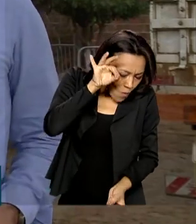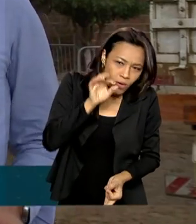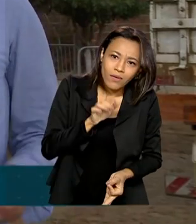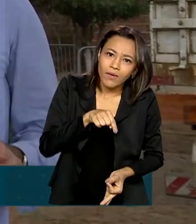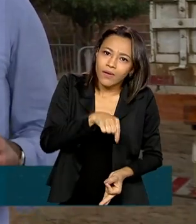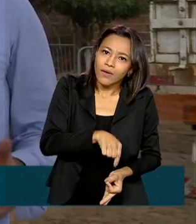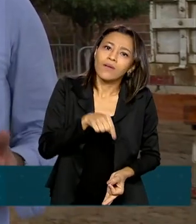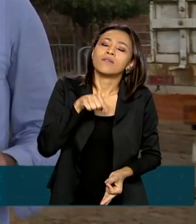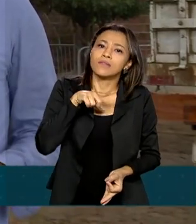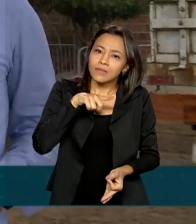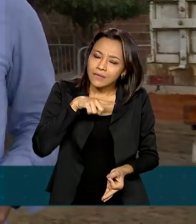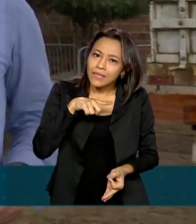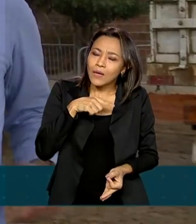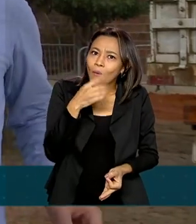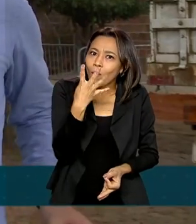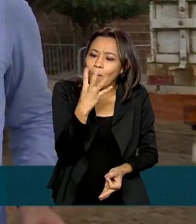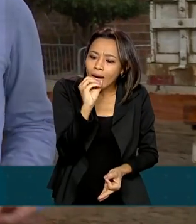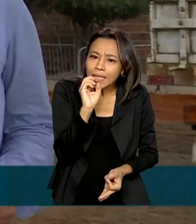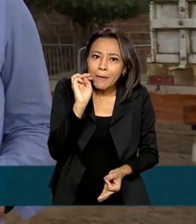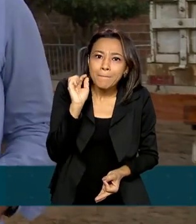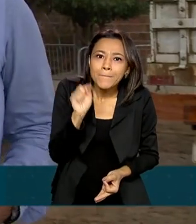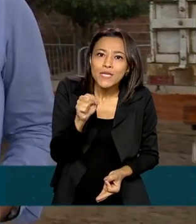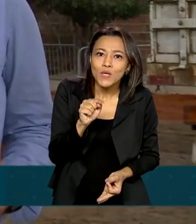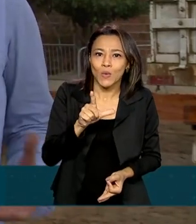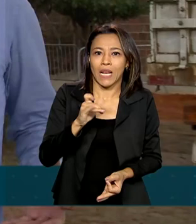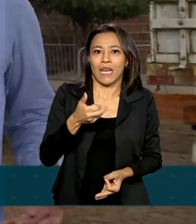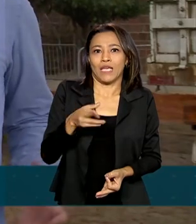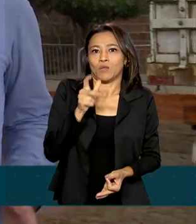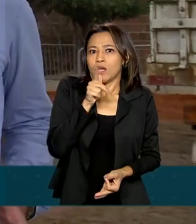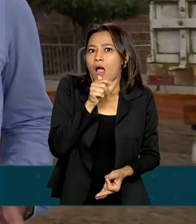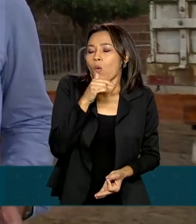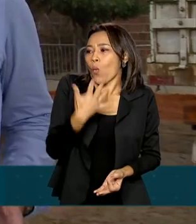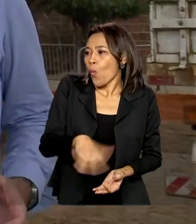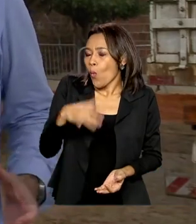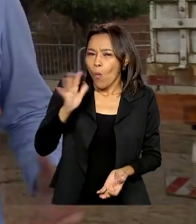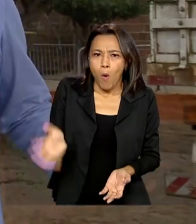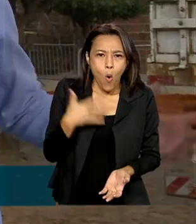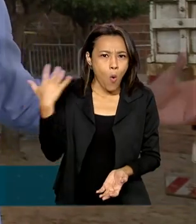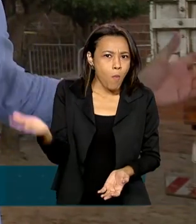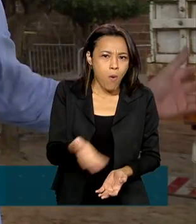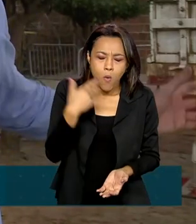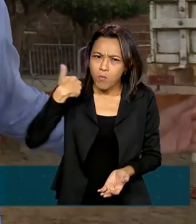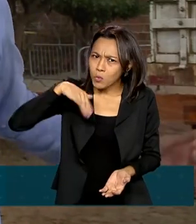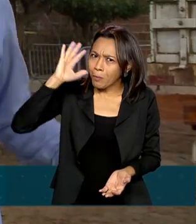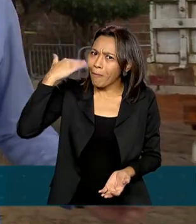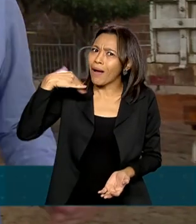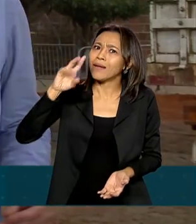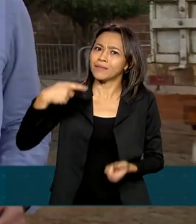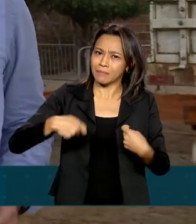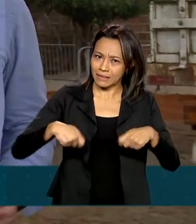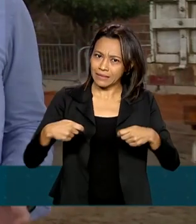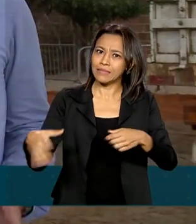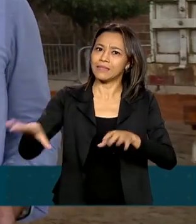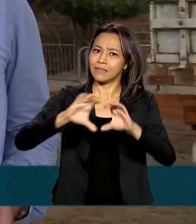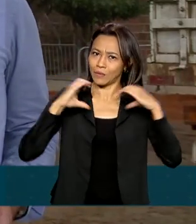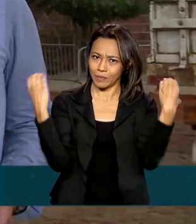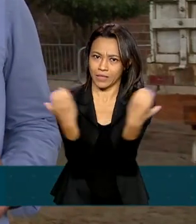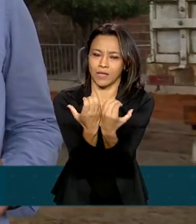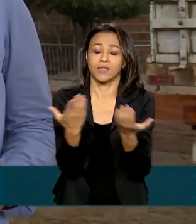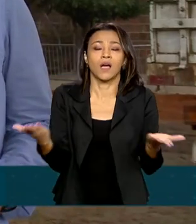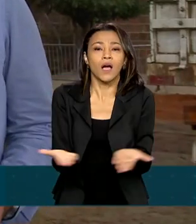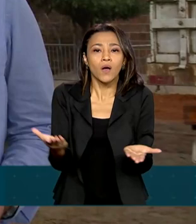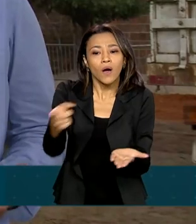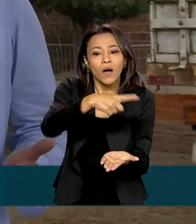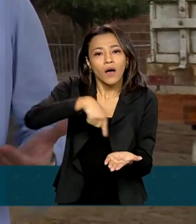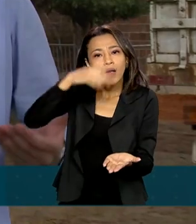a 40 mil litros de água por hora. É muito mais do que a comunidade rural de Angélica precisa. Agora, os